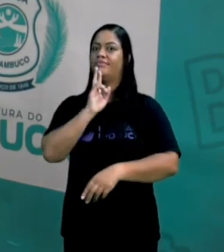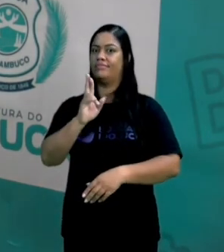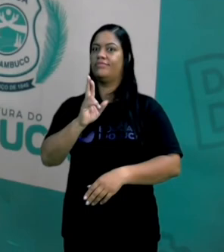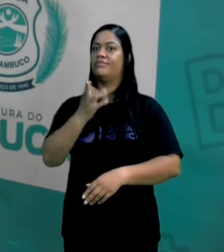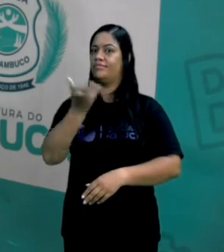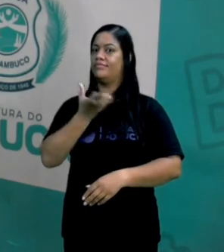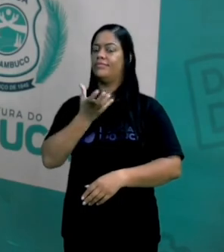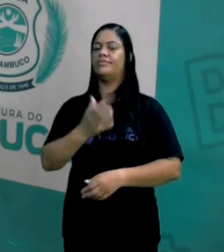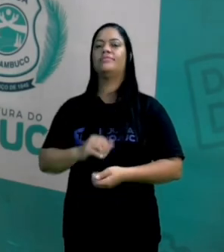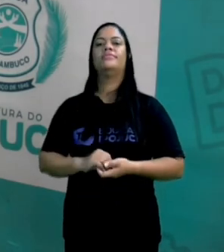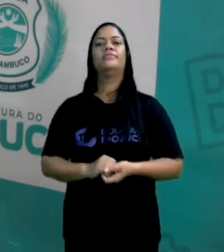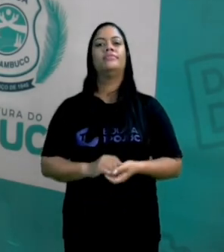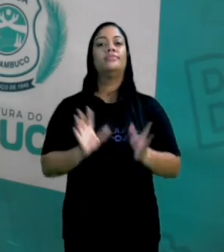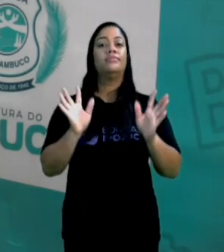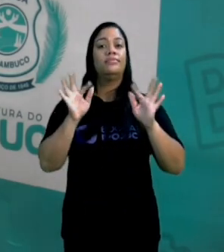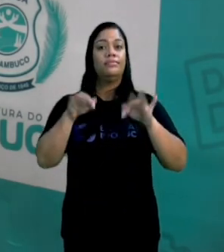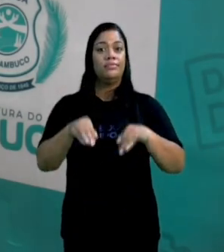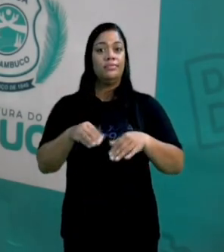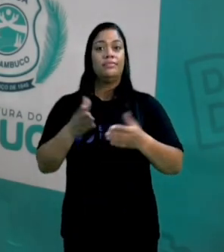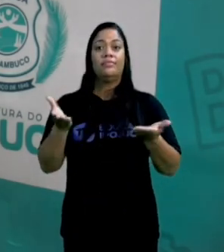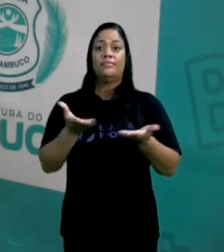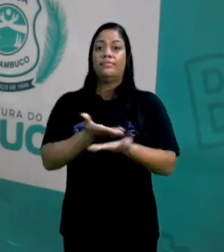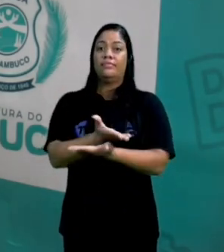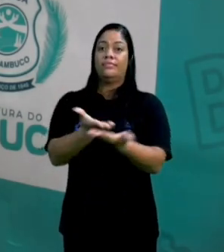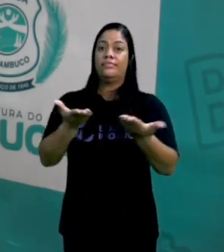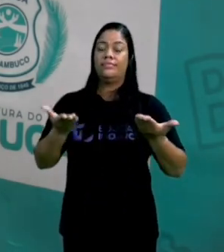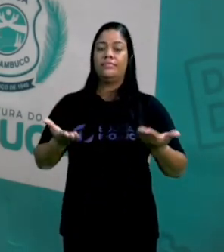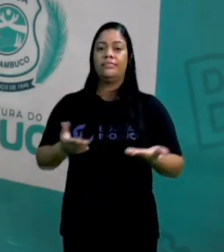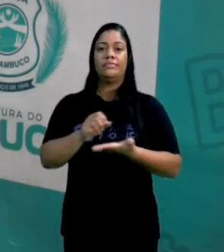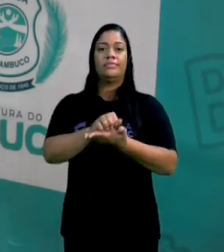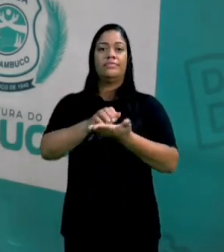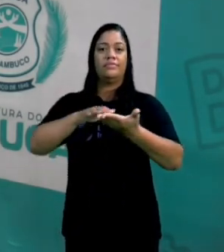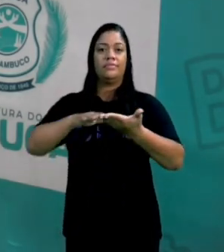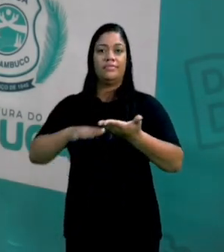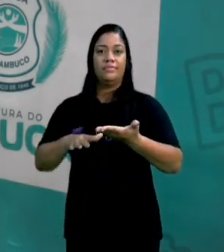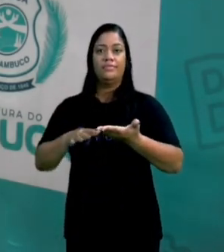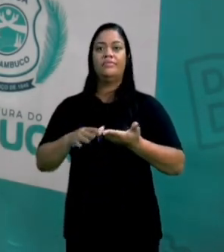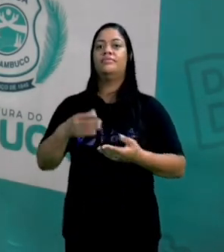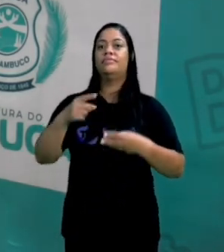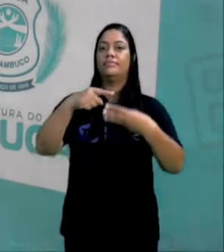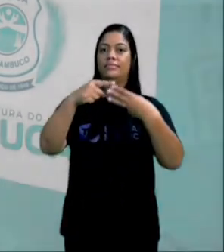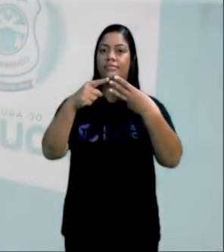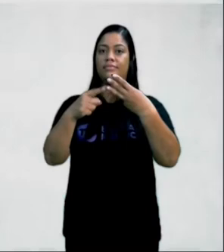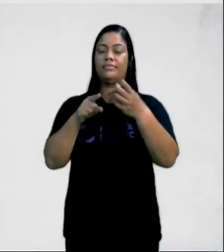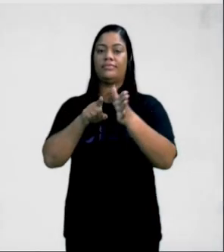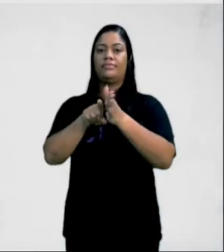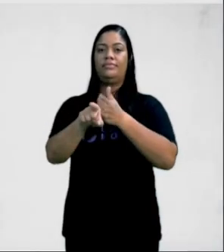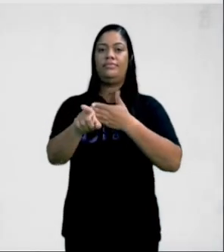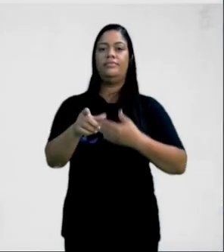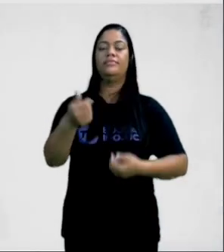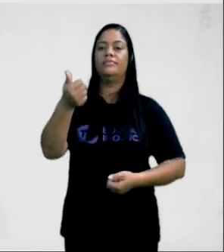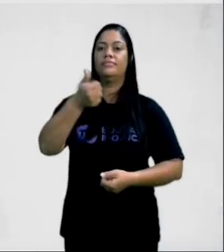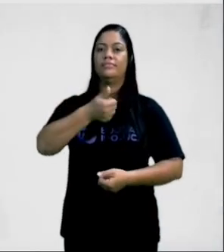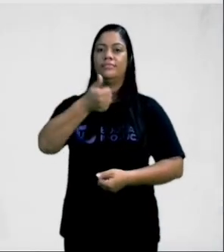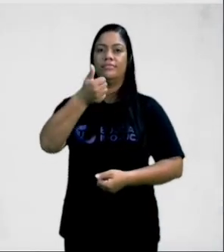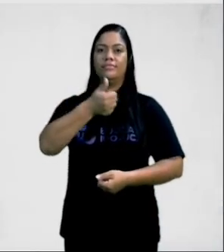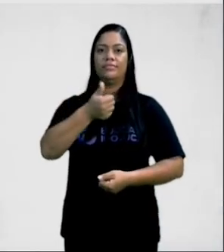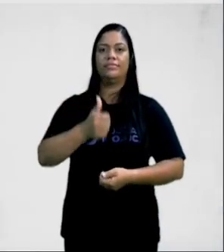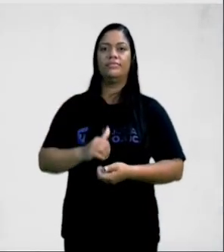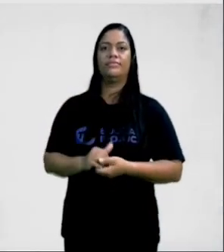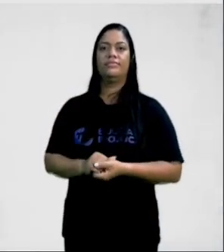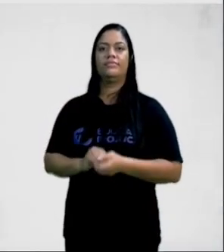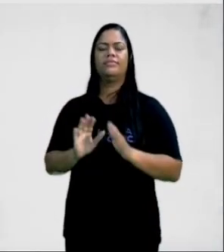Bom, para finalizar, eu deixo aqui para vocês um exercício, tá? Com três perguntinhas. Primeira delas,